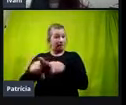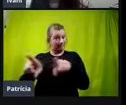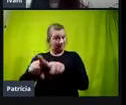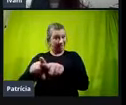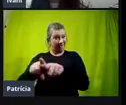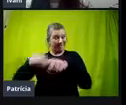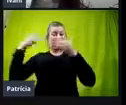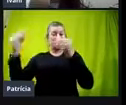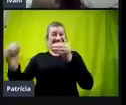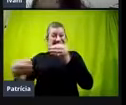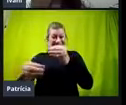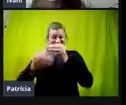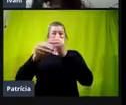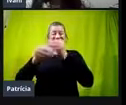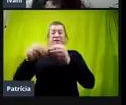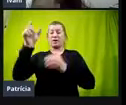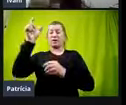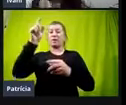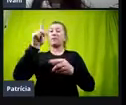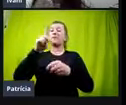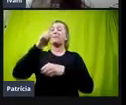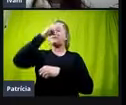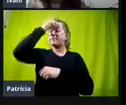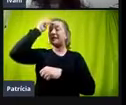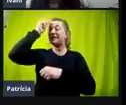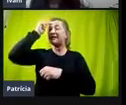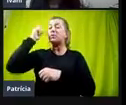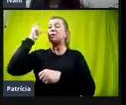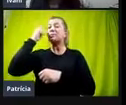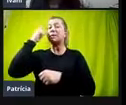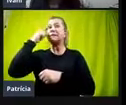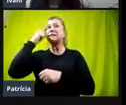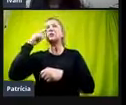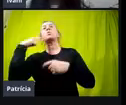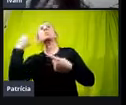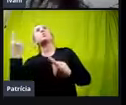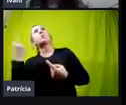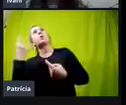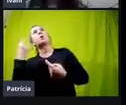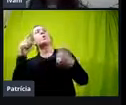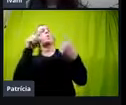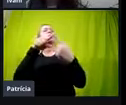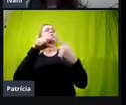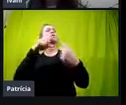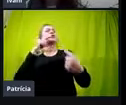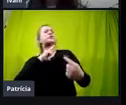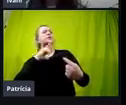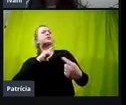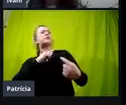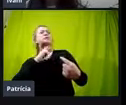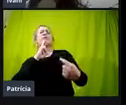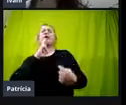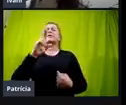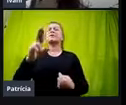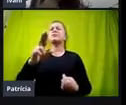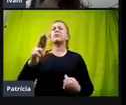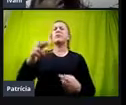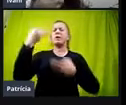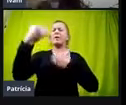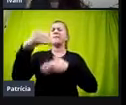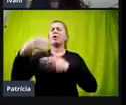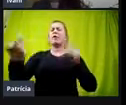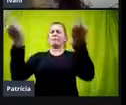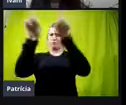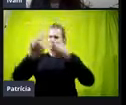coletivo de pessoas que vai pensar, bom, qual é o objetivo que eu tenho? Responder provas no computador? Então,